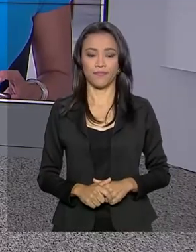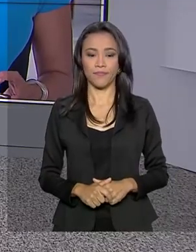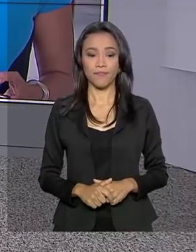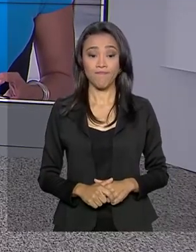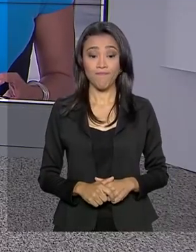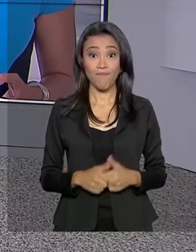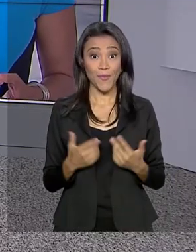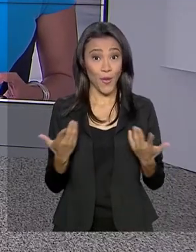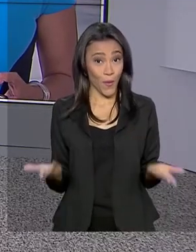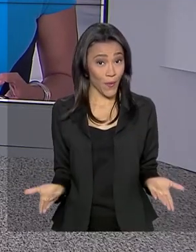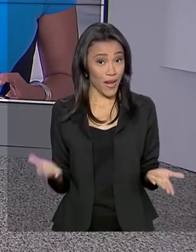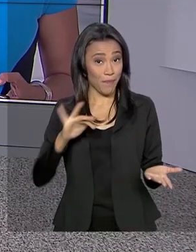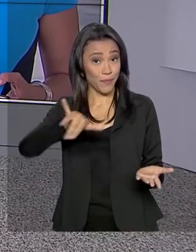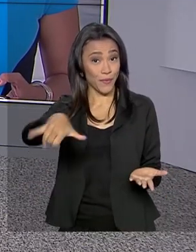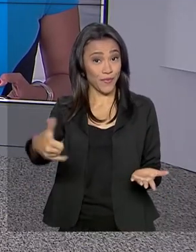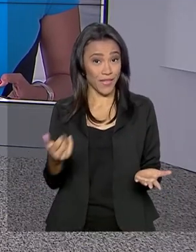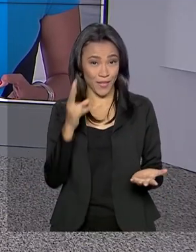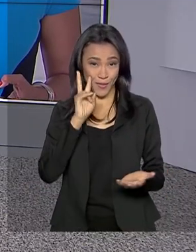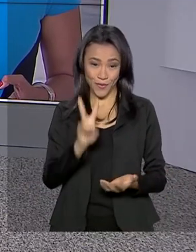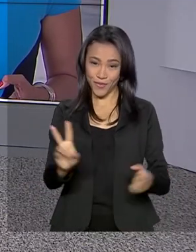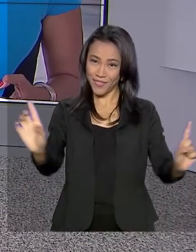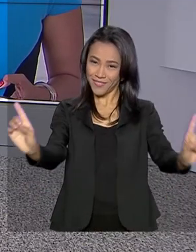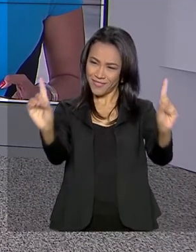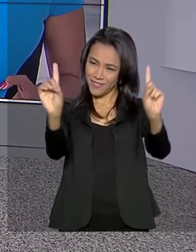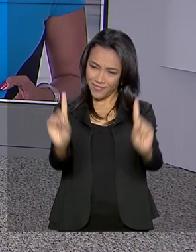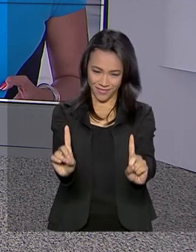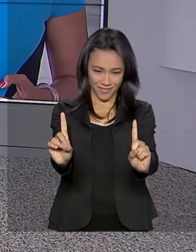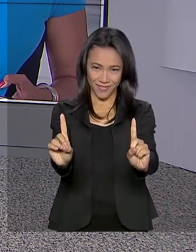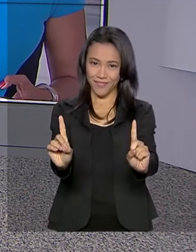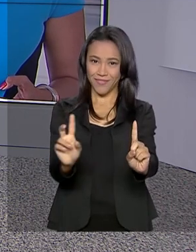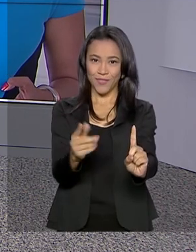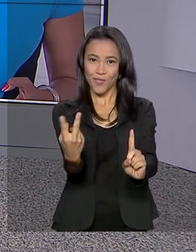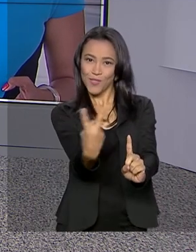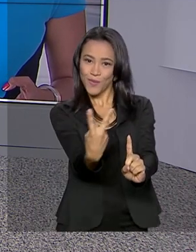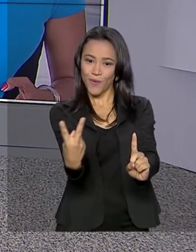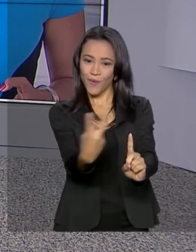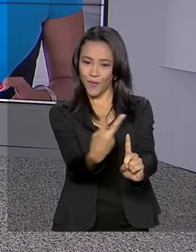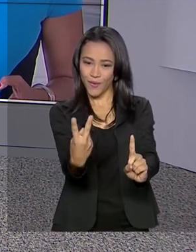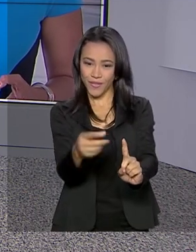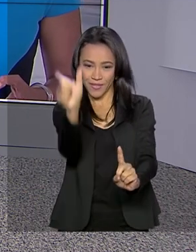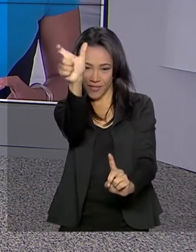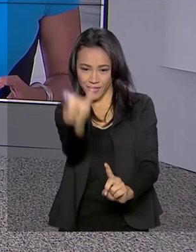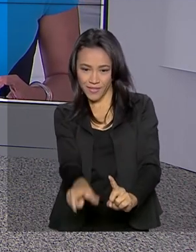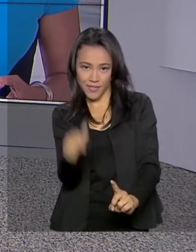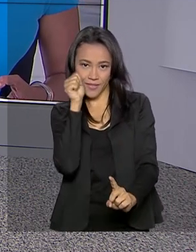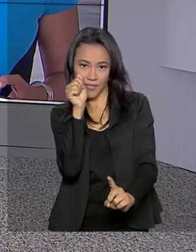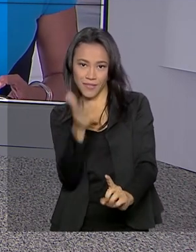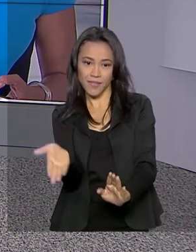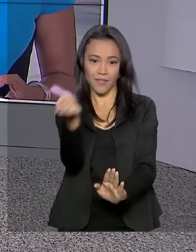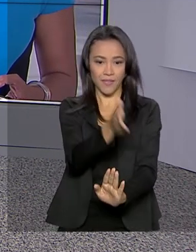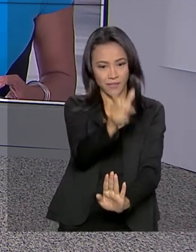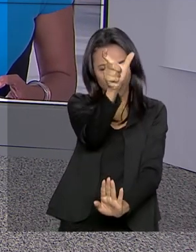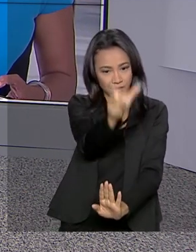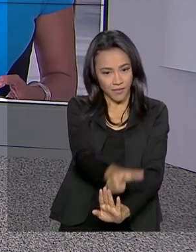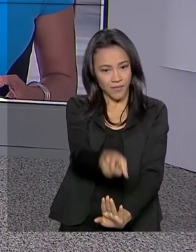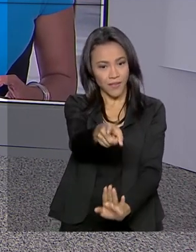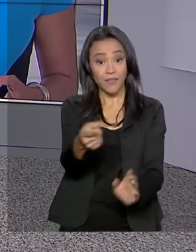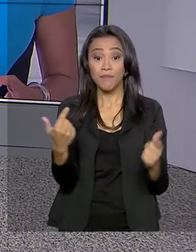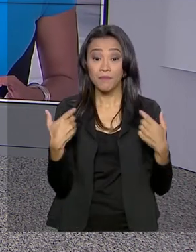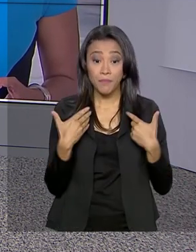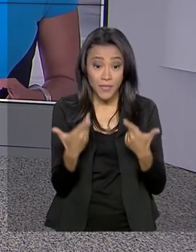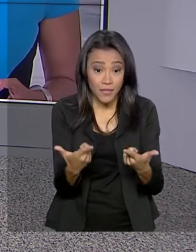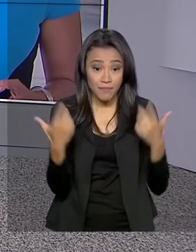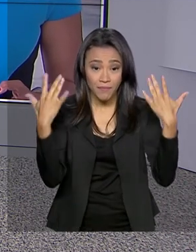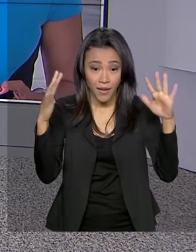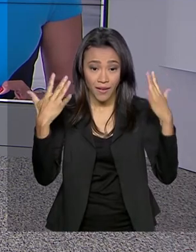Olha, gente, eu vou aproveitar que eu estou vendo os dois aqui comigo na tela, Luciana Colares de Holanda e Ricardo Ferraz. E desejar